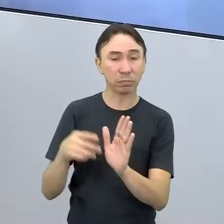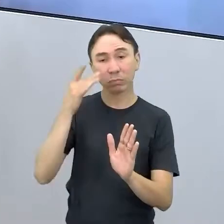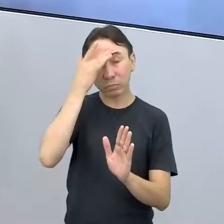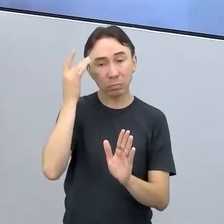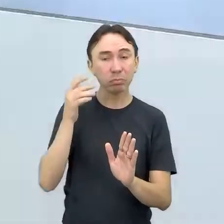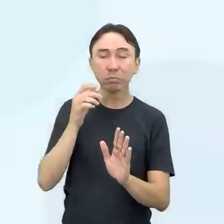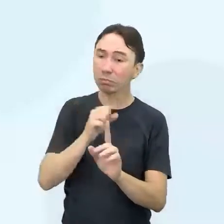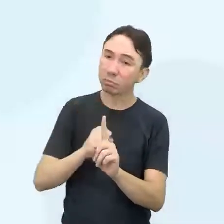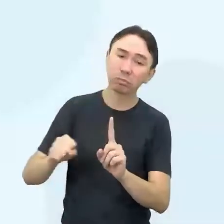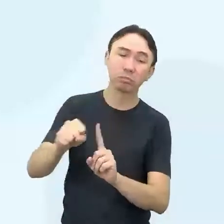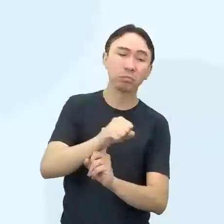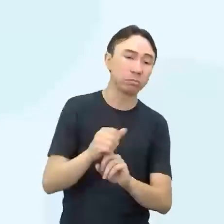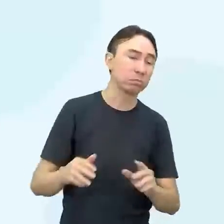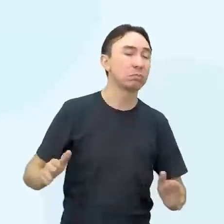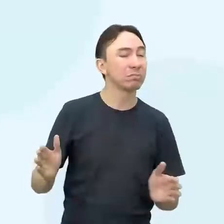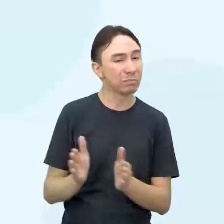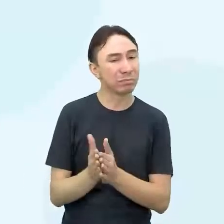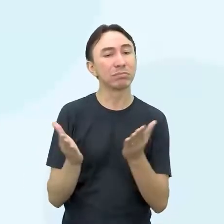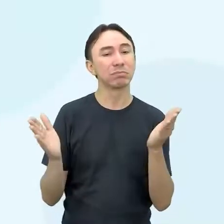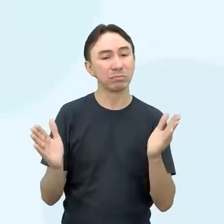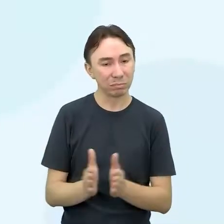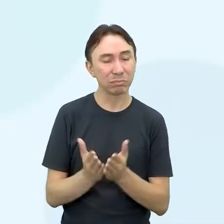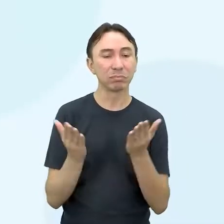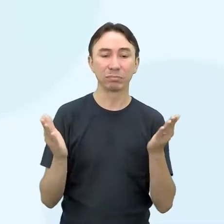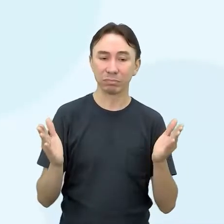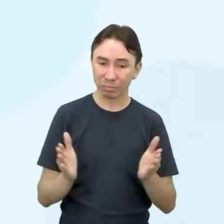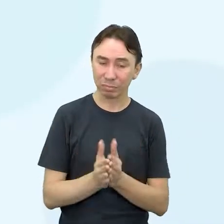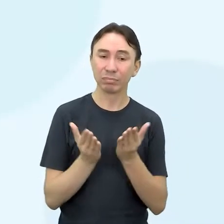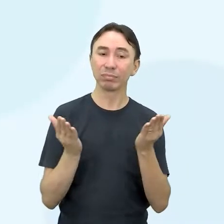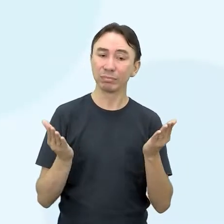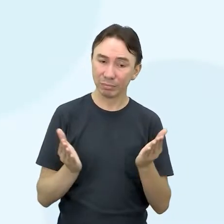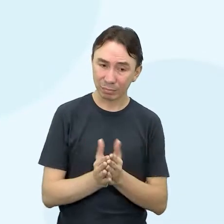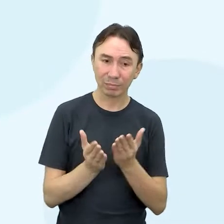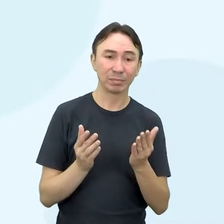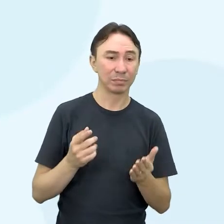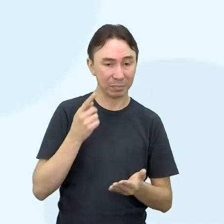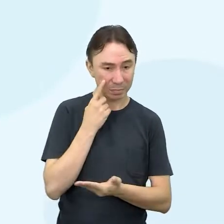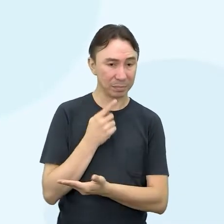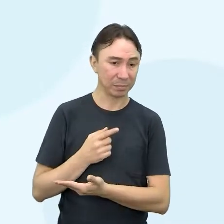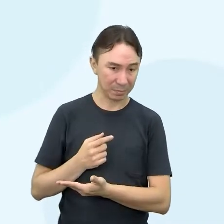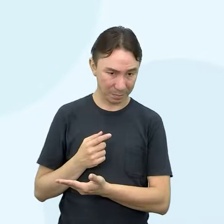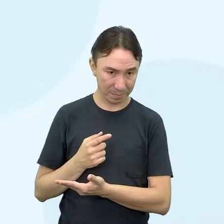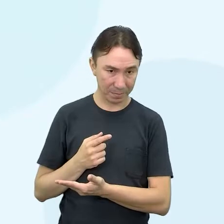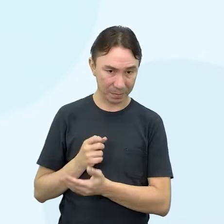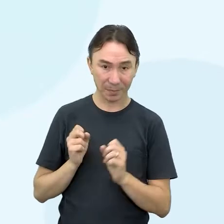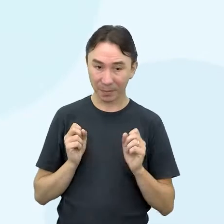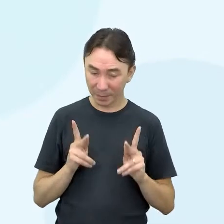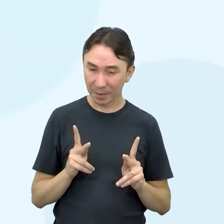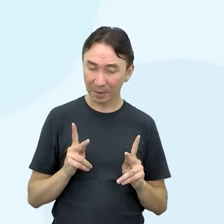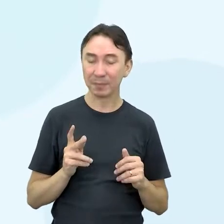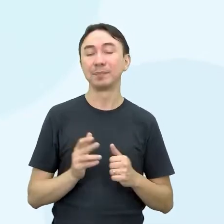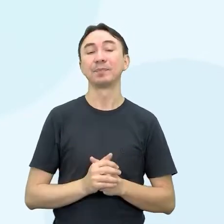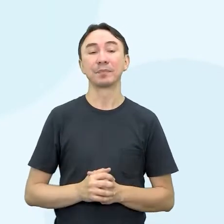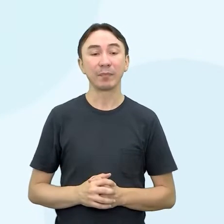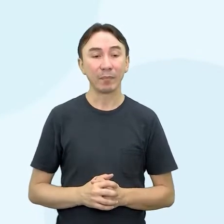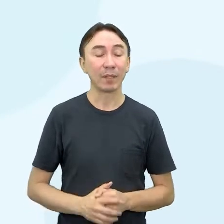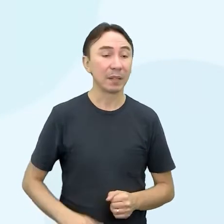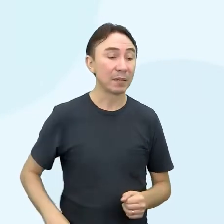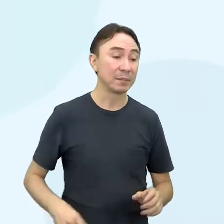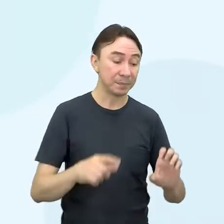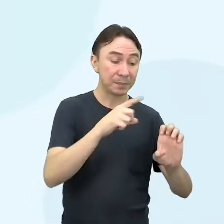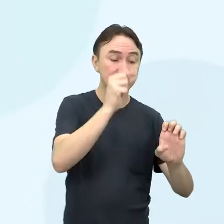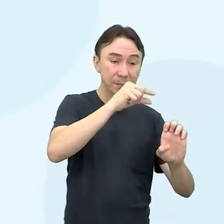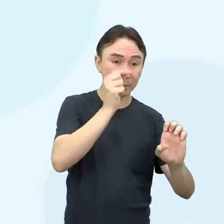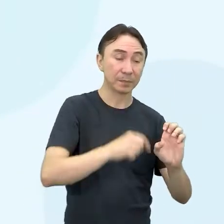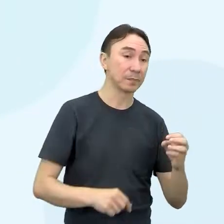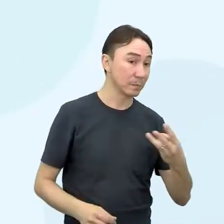frisado aí na tela, em azul, né? Olha lá, para uma população carente, tá bom? Muito bem. E o terceiro